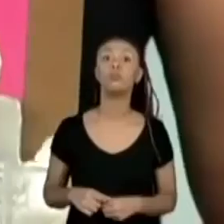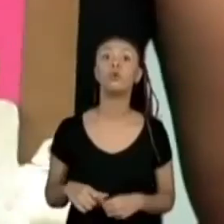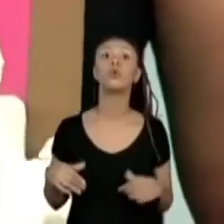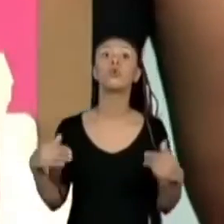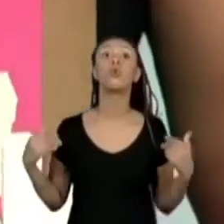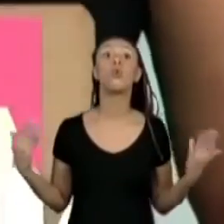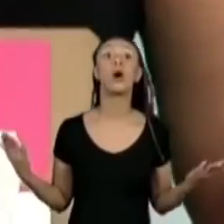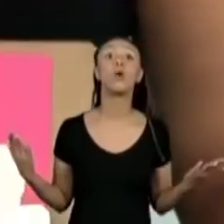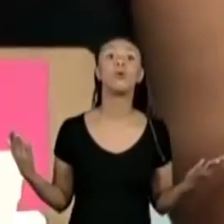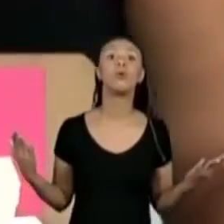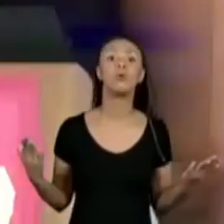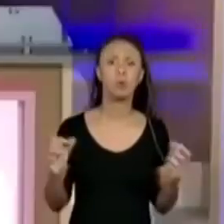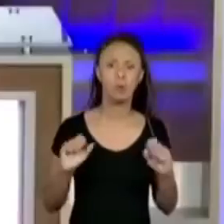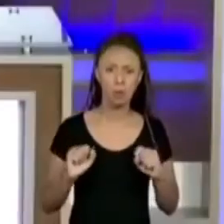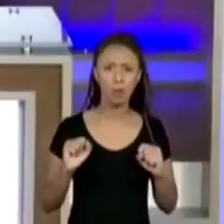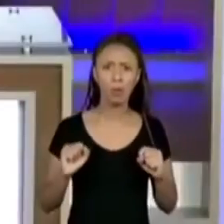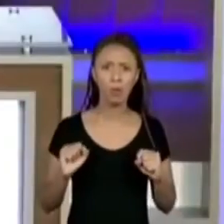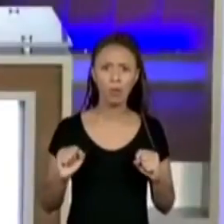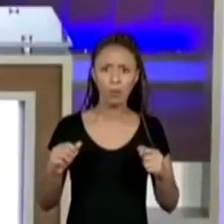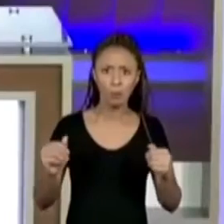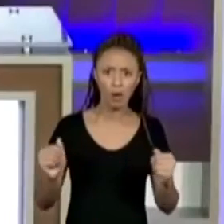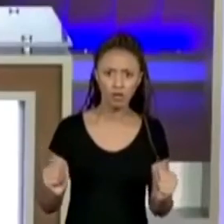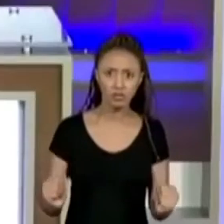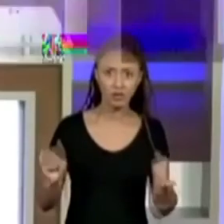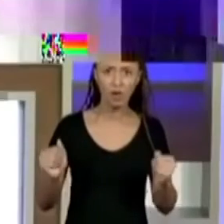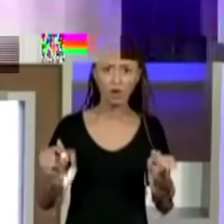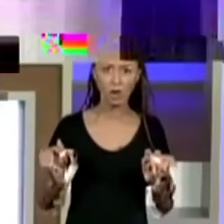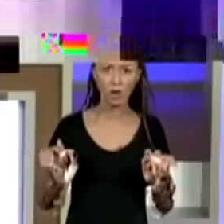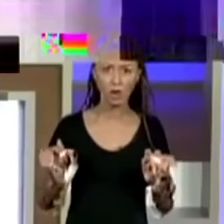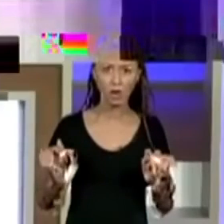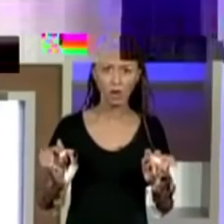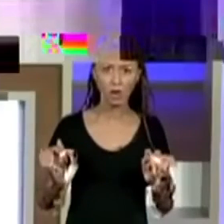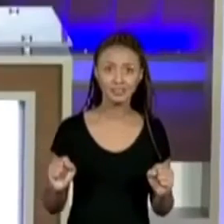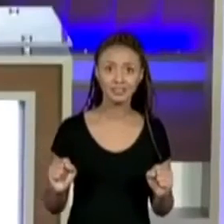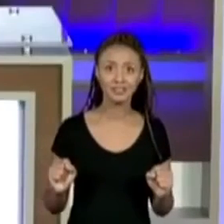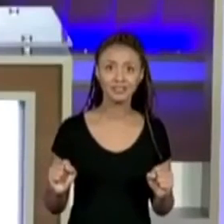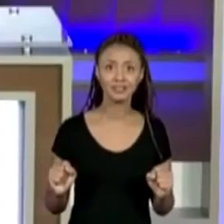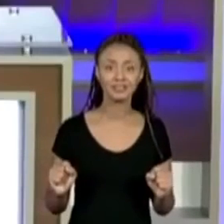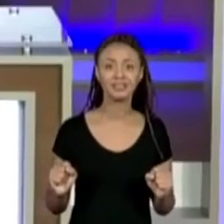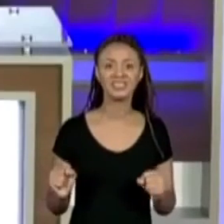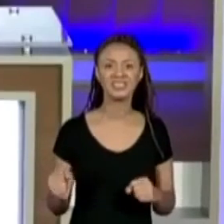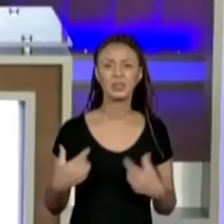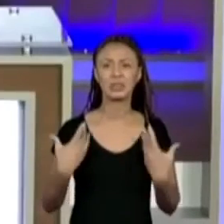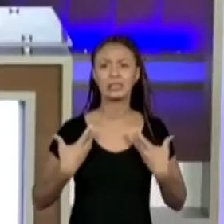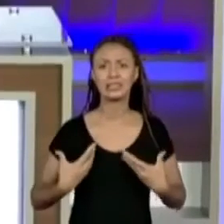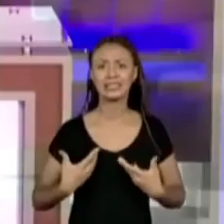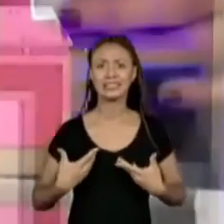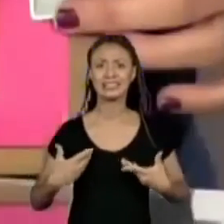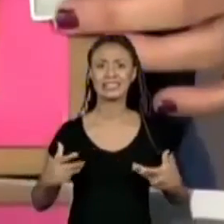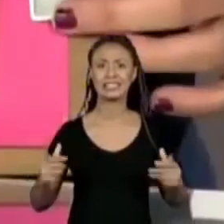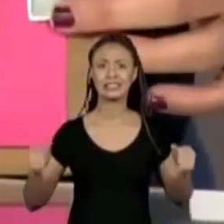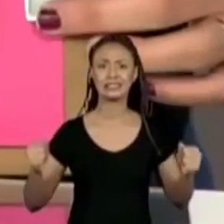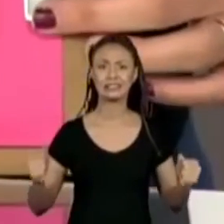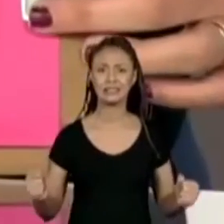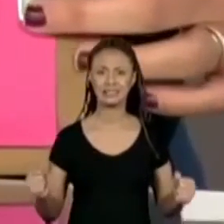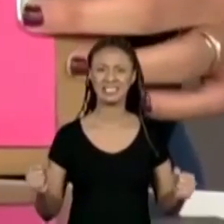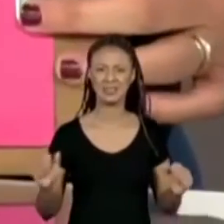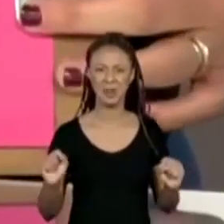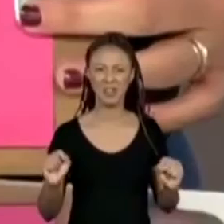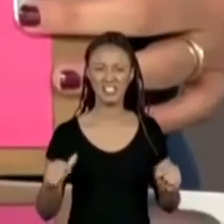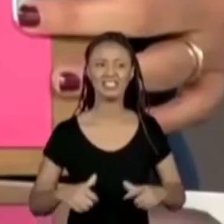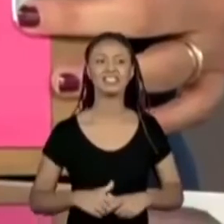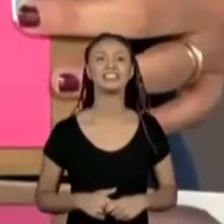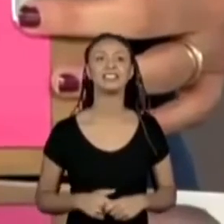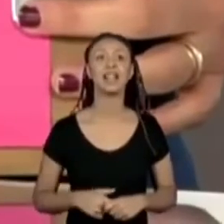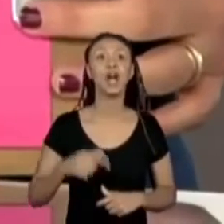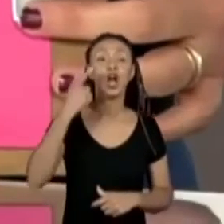grossa? Posso apoiar aqui, oráculo? Vai facilitar a minha vida? Olha lá. Olha